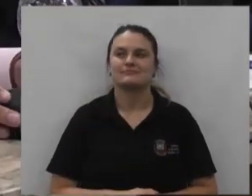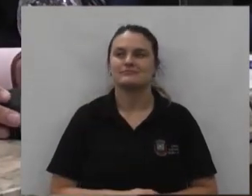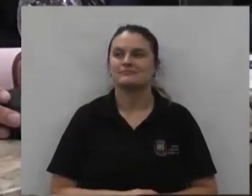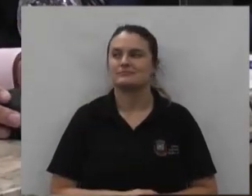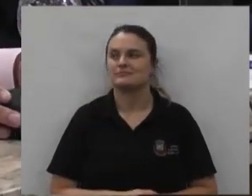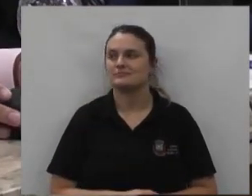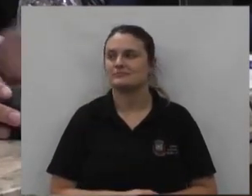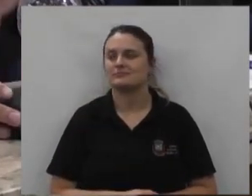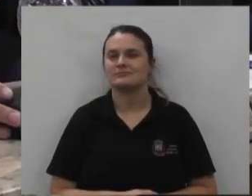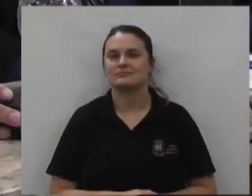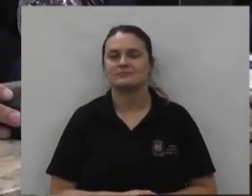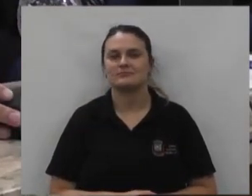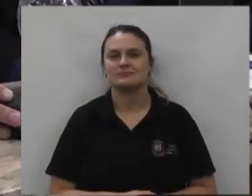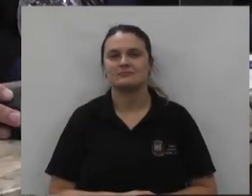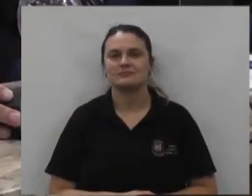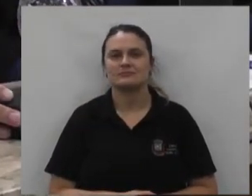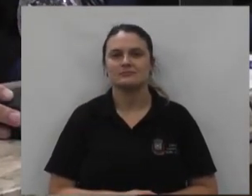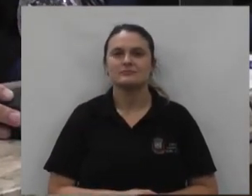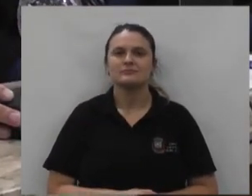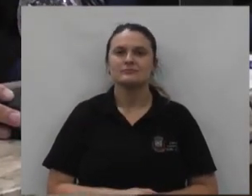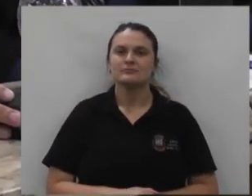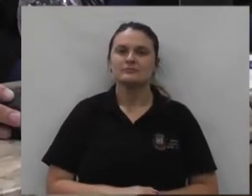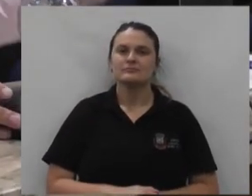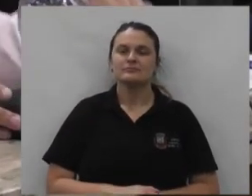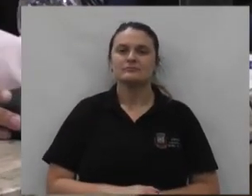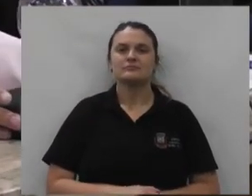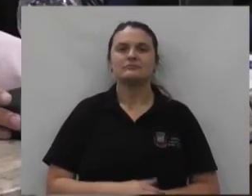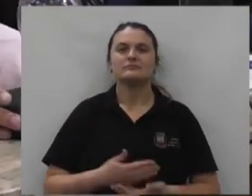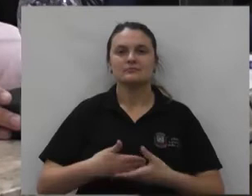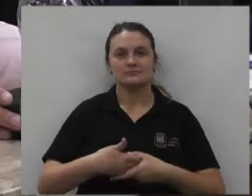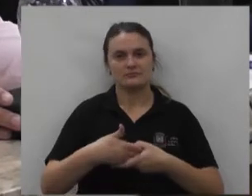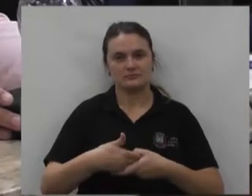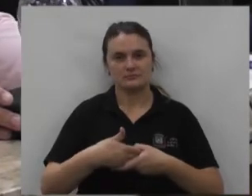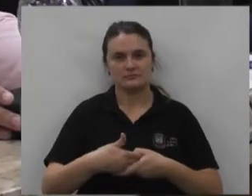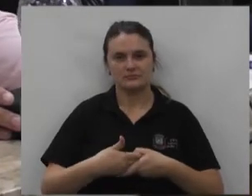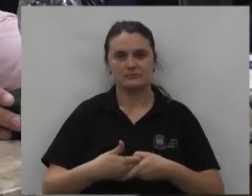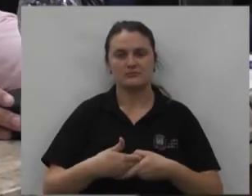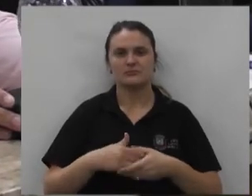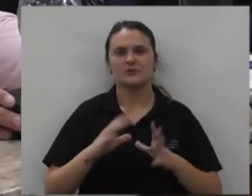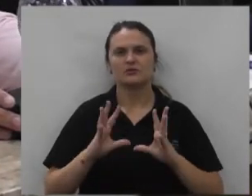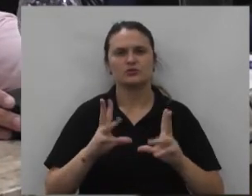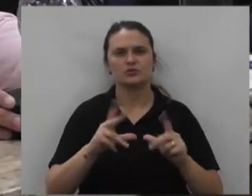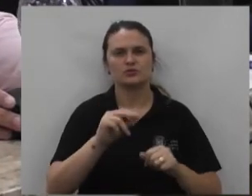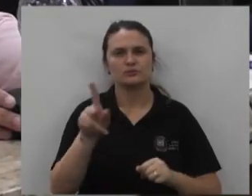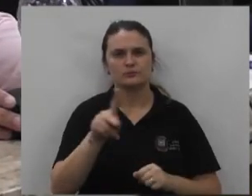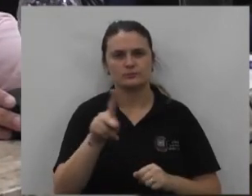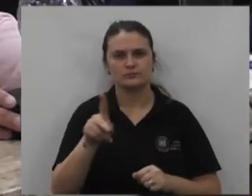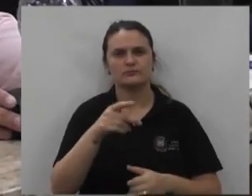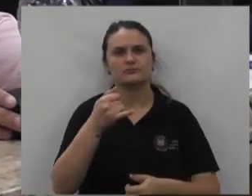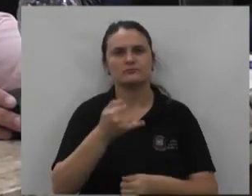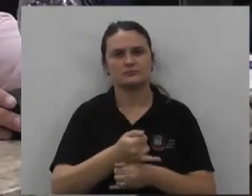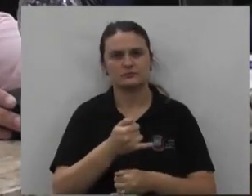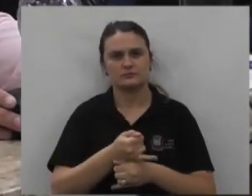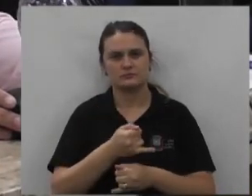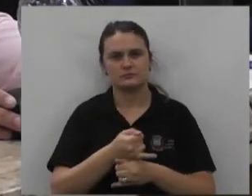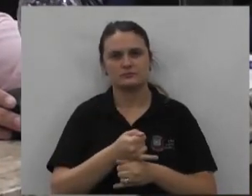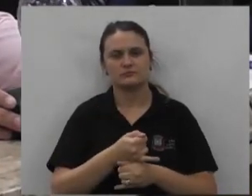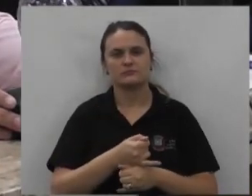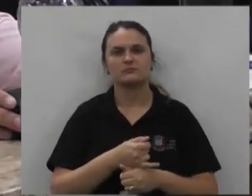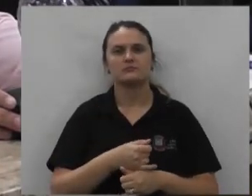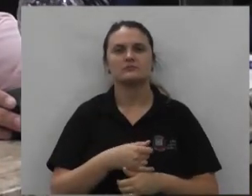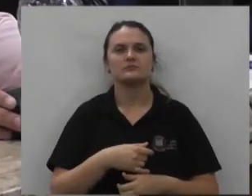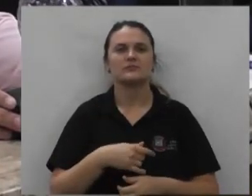junto quero quero dar parabéns aí para todos os professores diretores